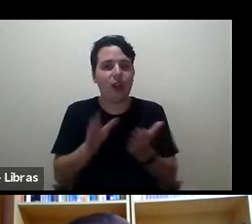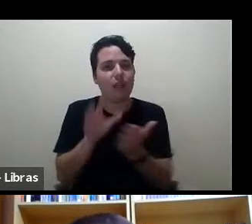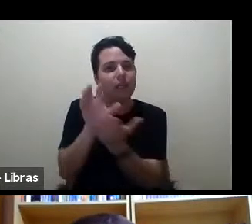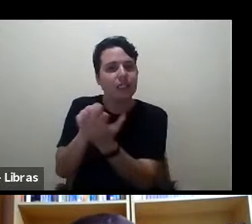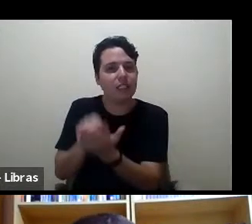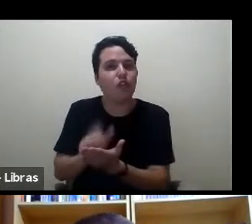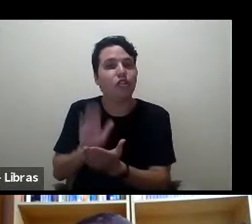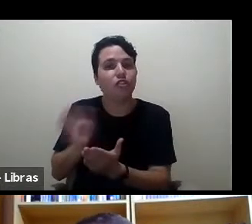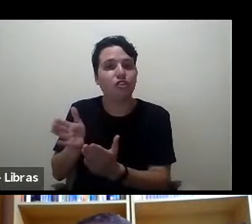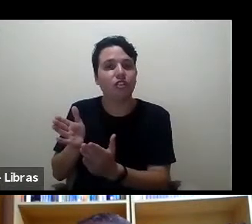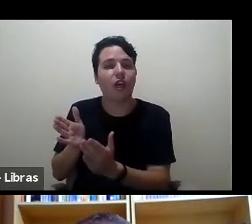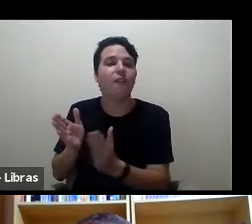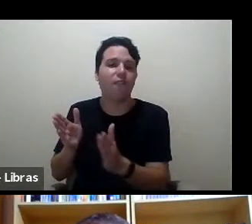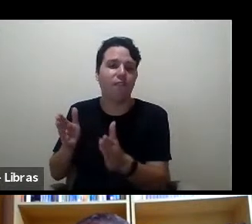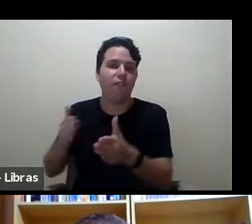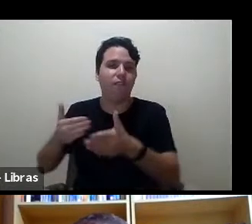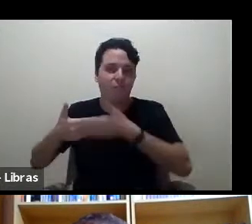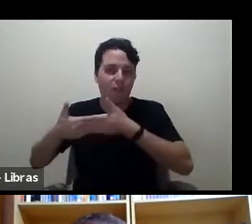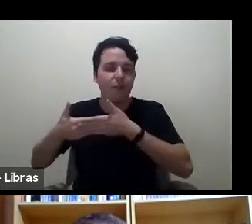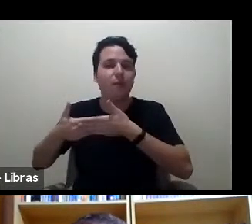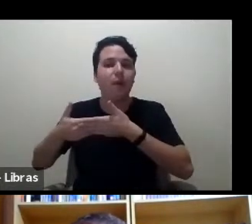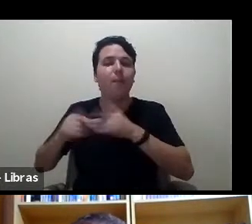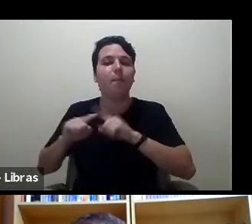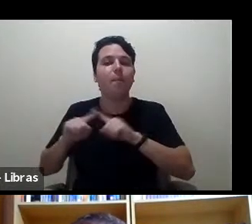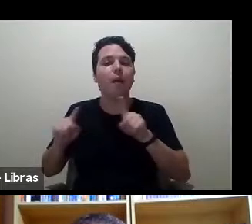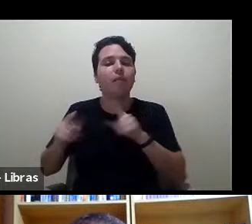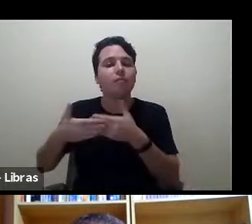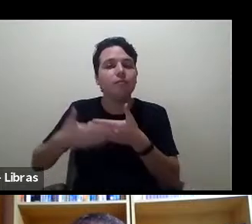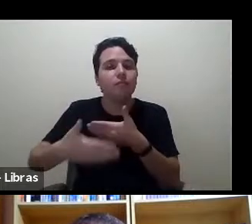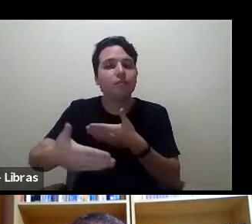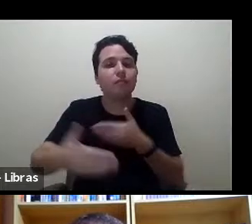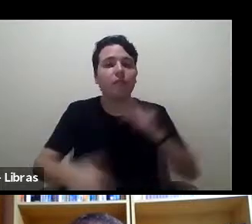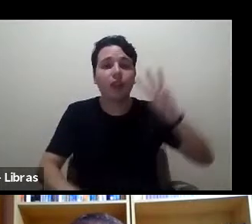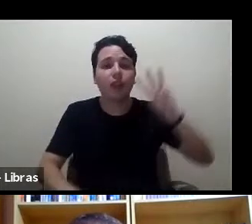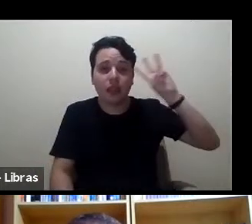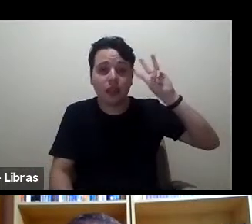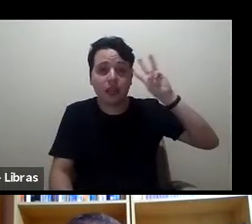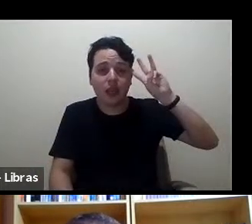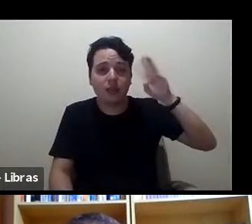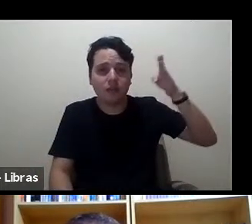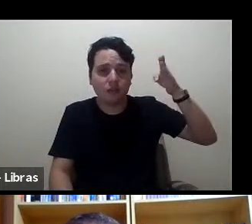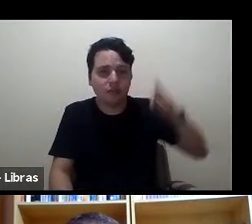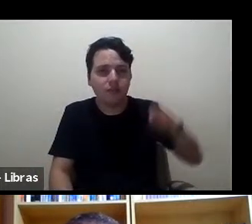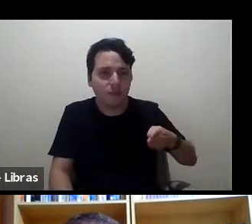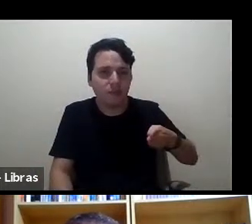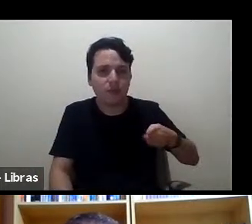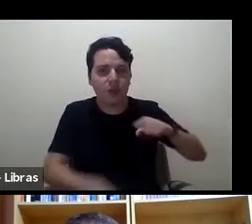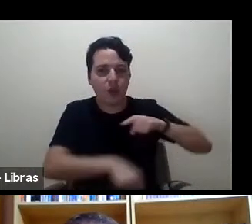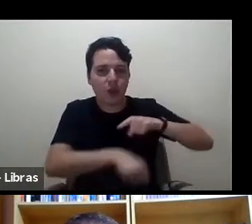encerradas e teremos nas próximas terças-feiras a esta hora